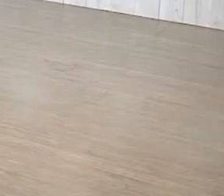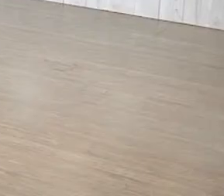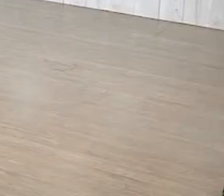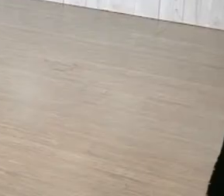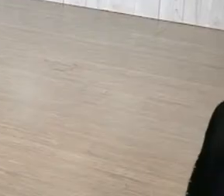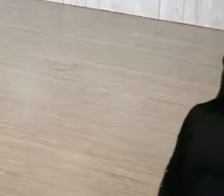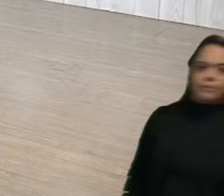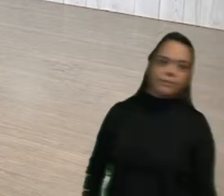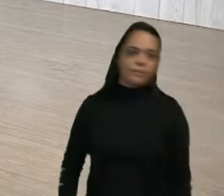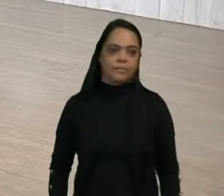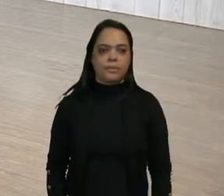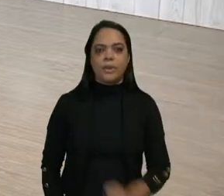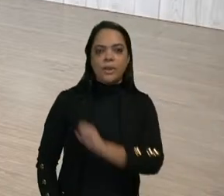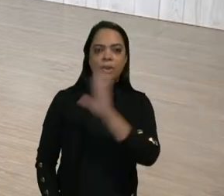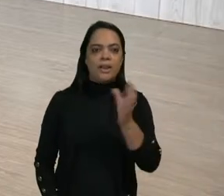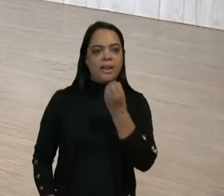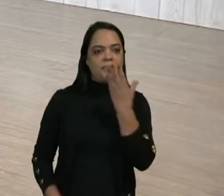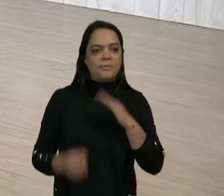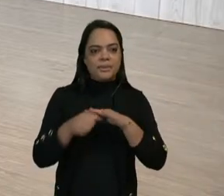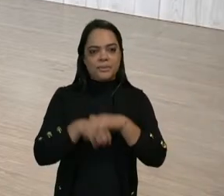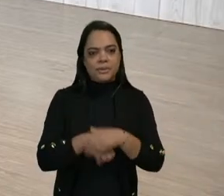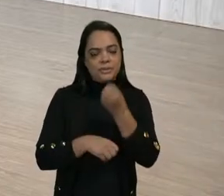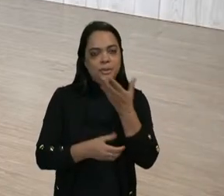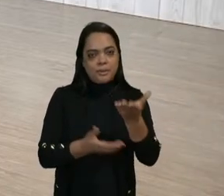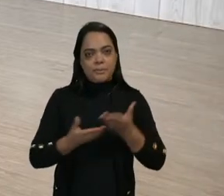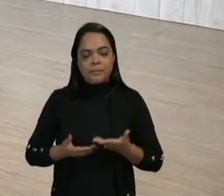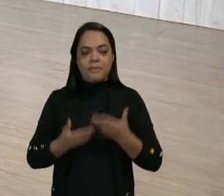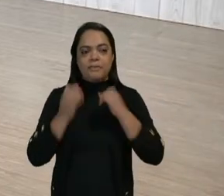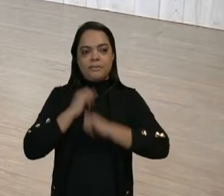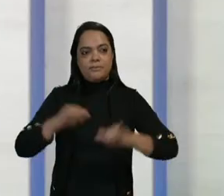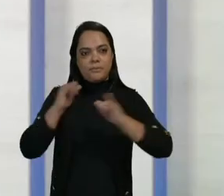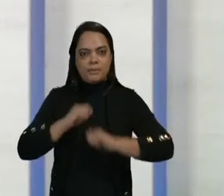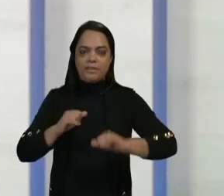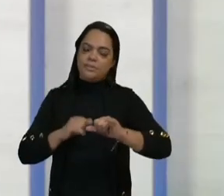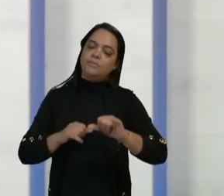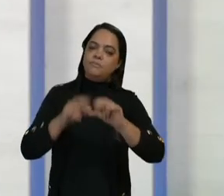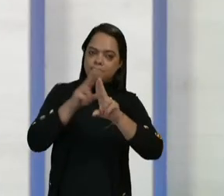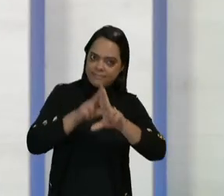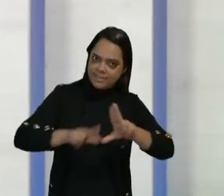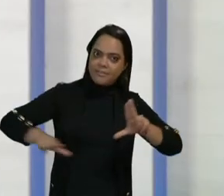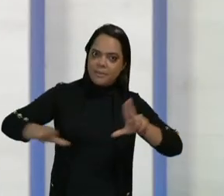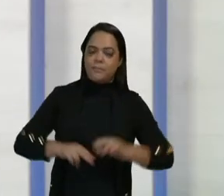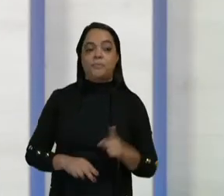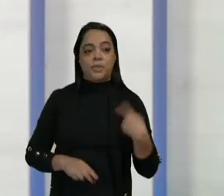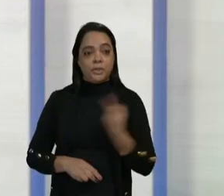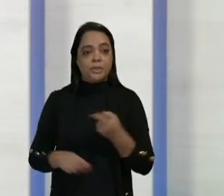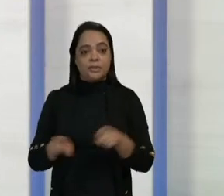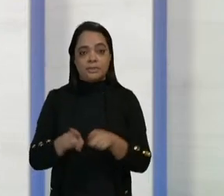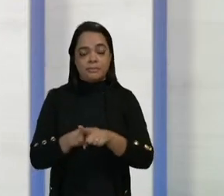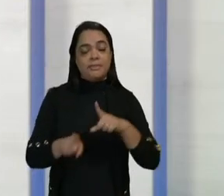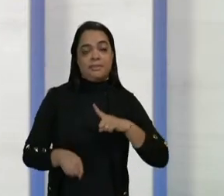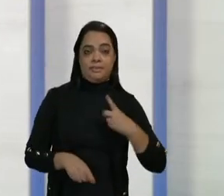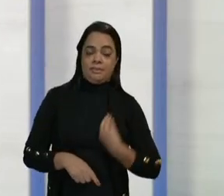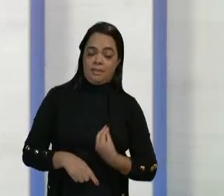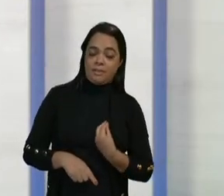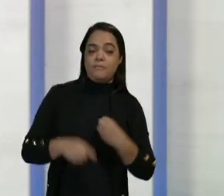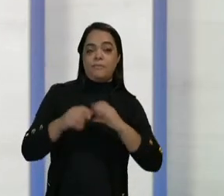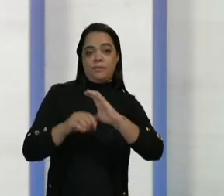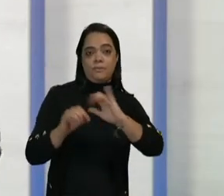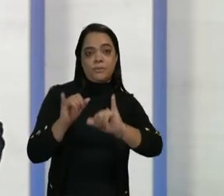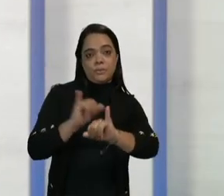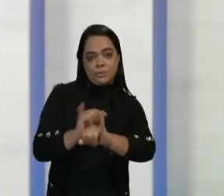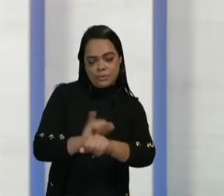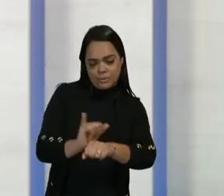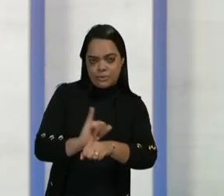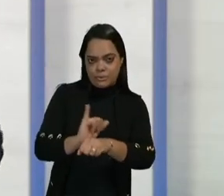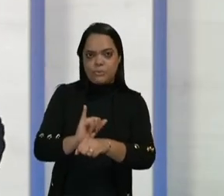Olá, boa noite. Seja bem-vindo ao Informativo TVU. Estamos também ao vivo pelo canal do YouTube TV Universitária